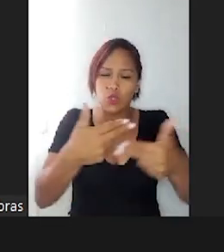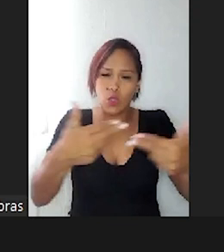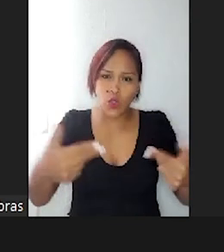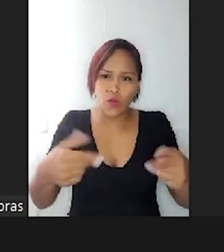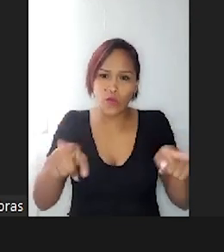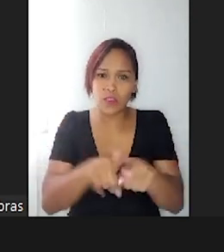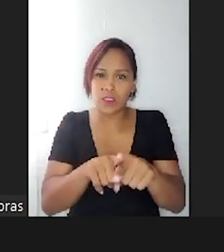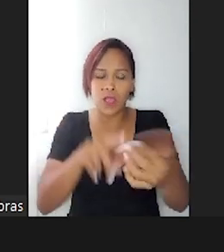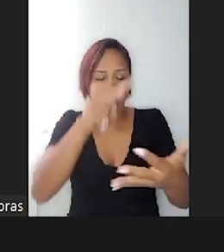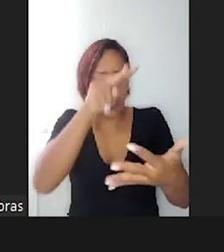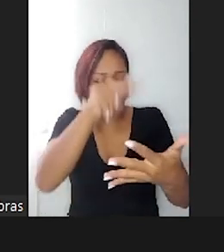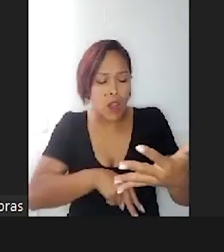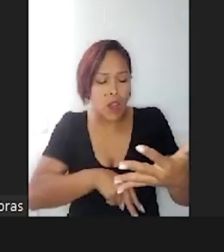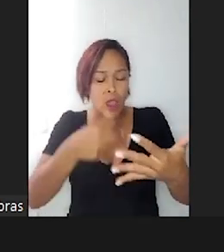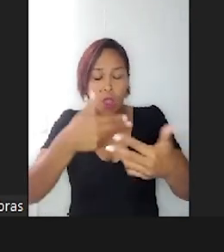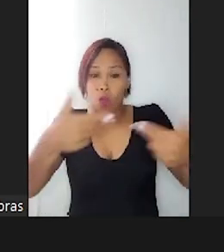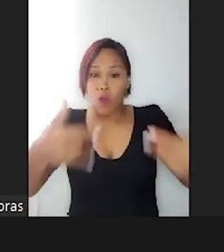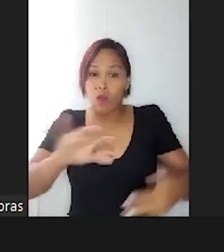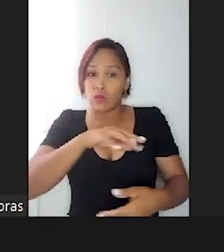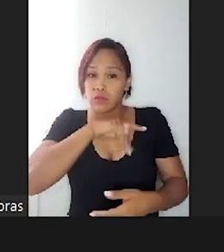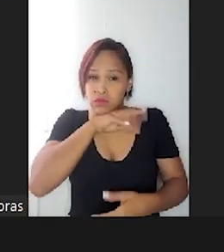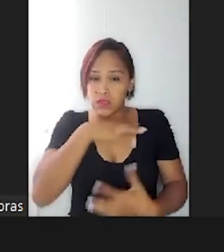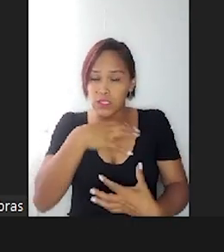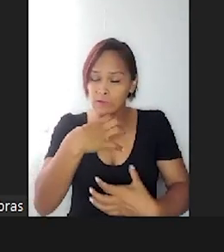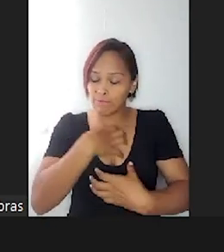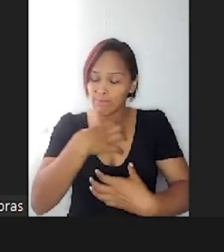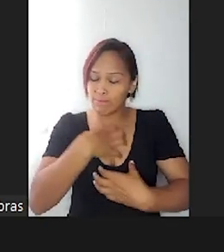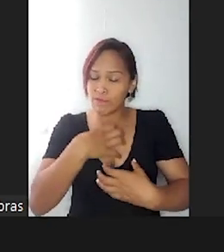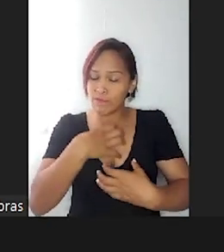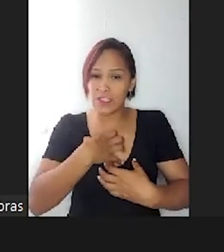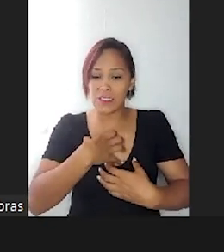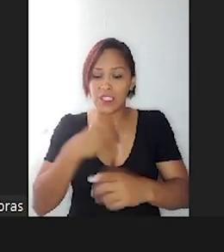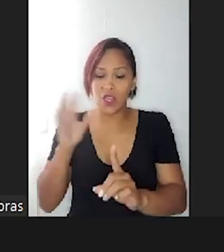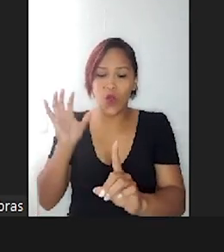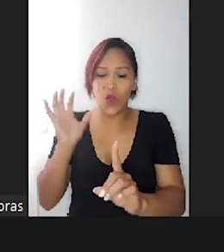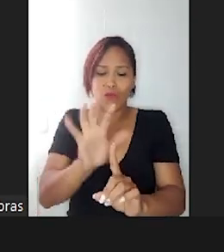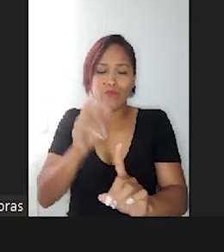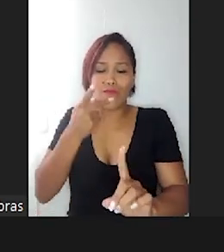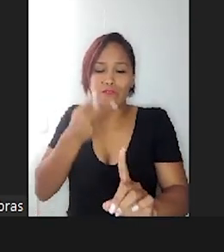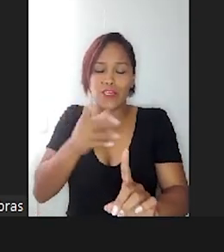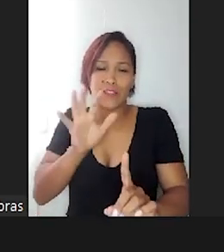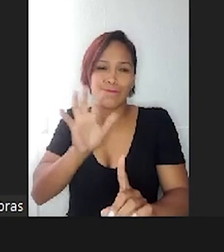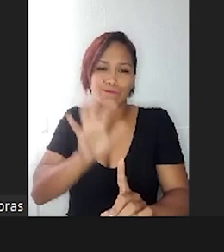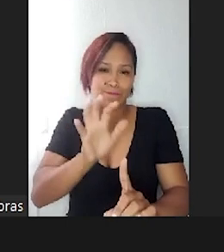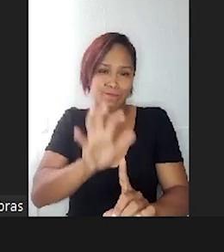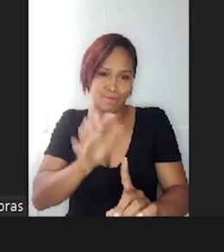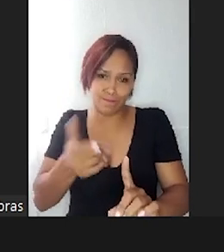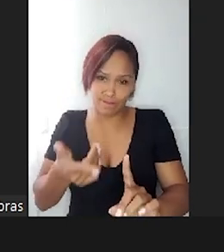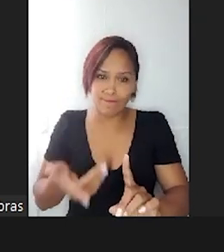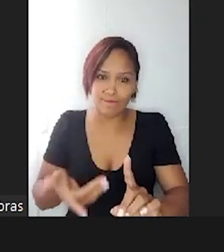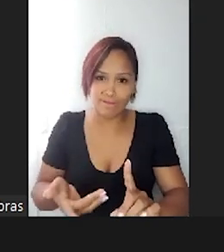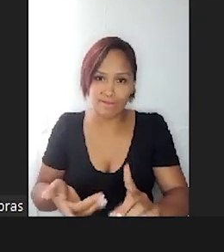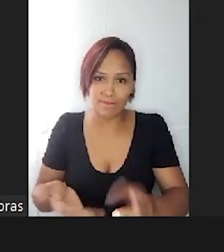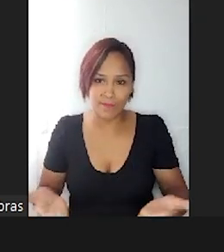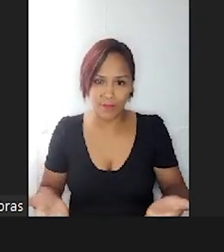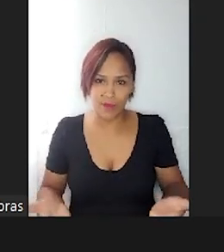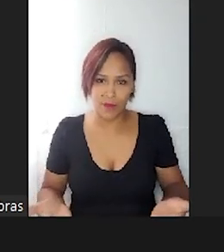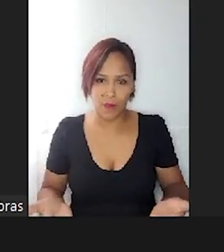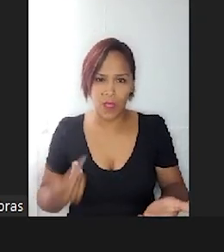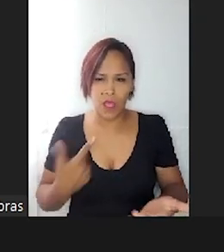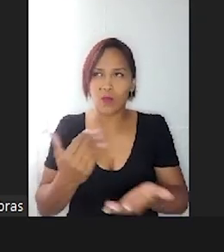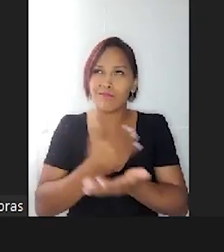muito ruim e eu projetei em você e eu comecei a pensar